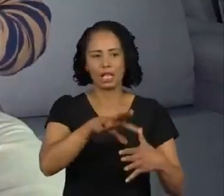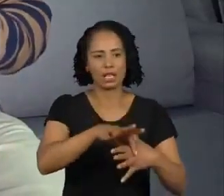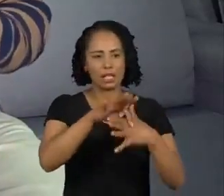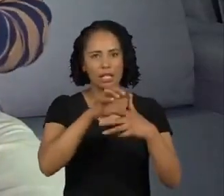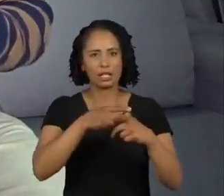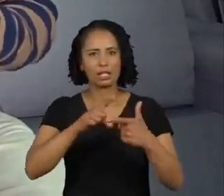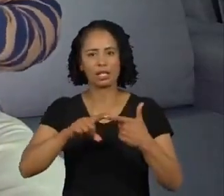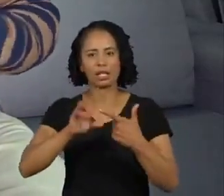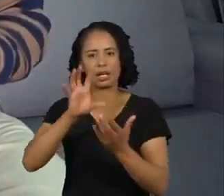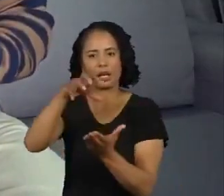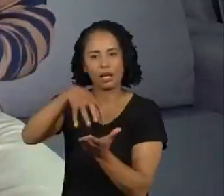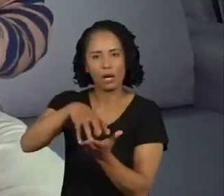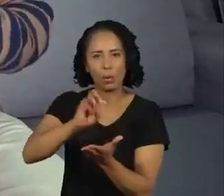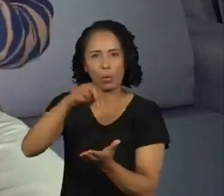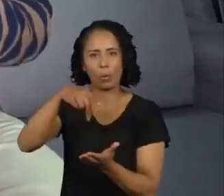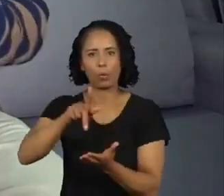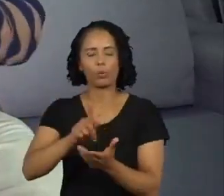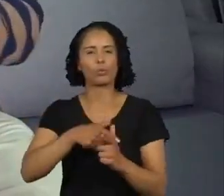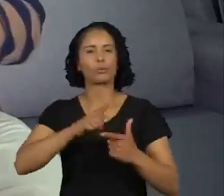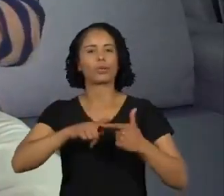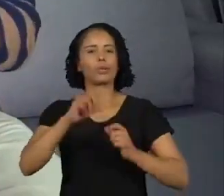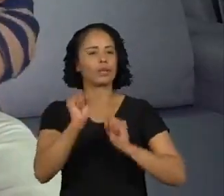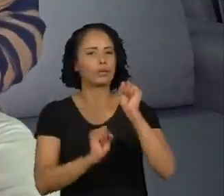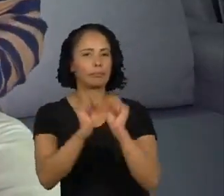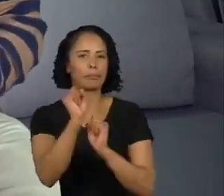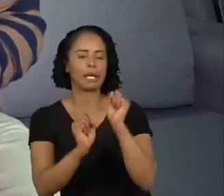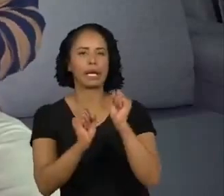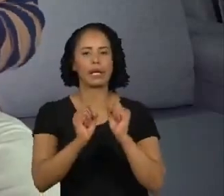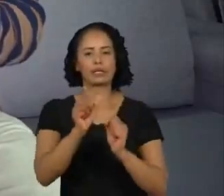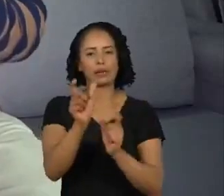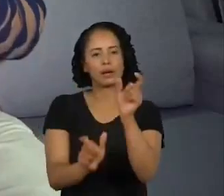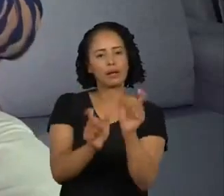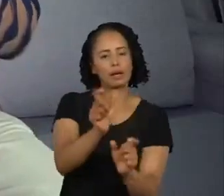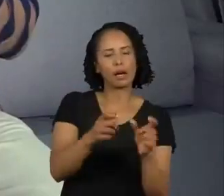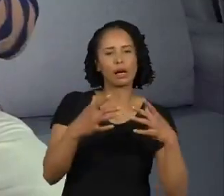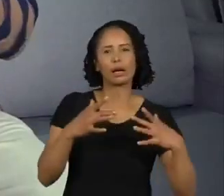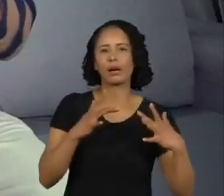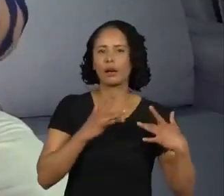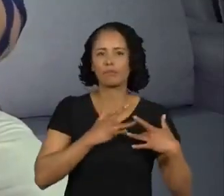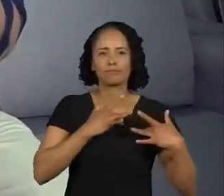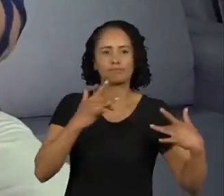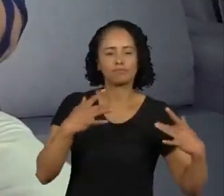de empresas, de voluntários, de negócios sociais,